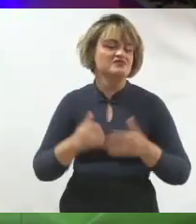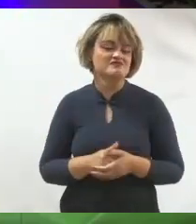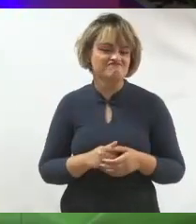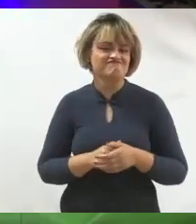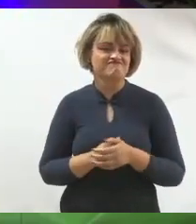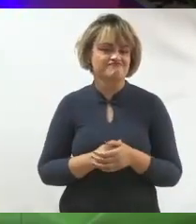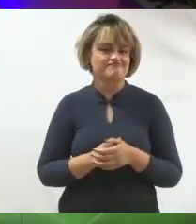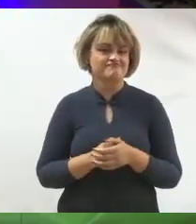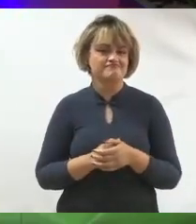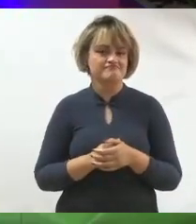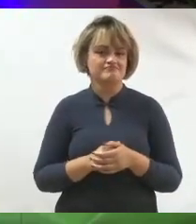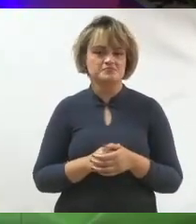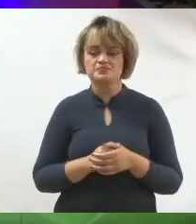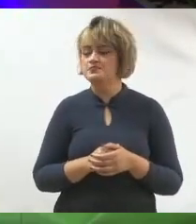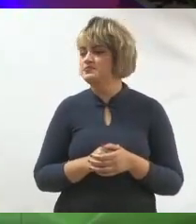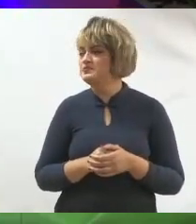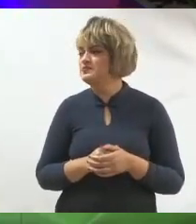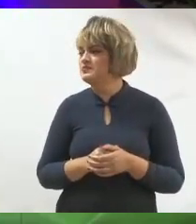como informação.